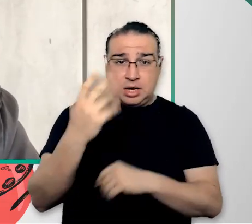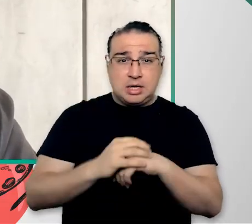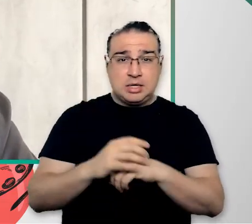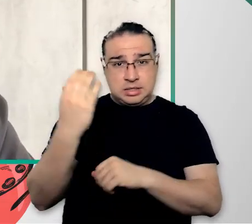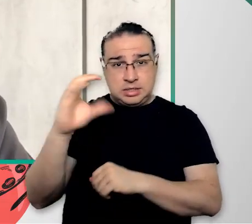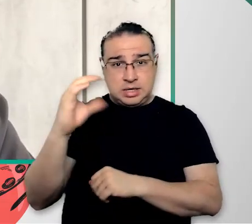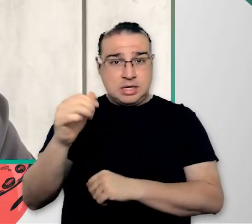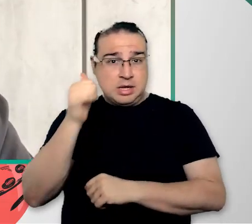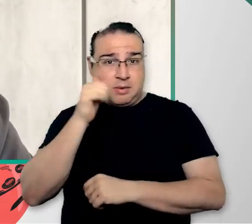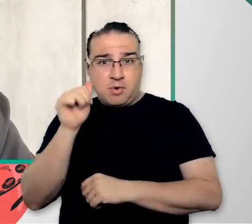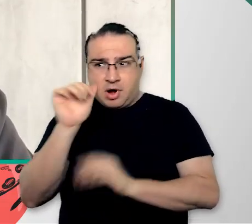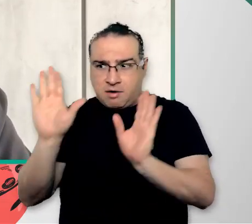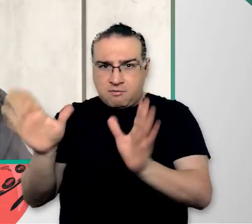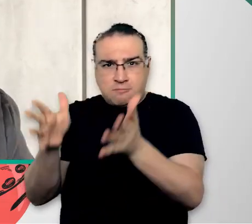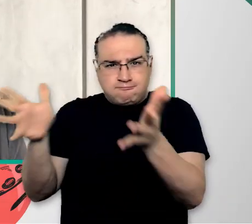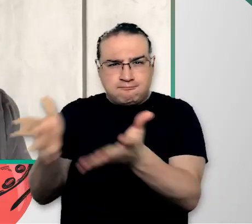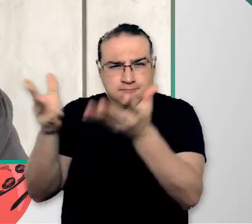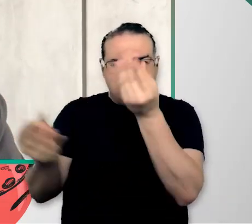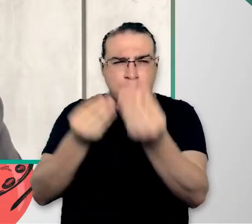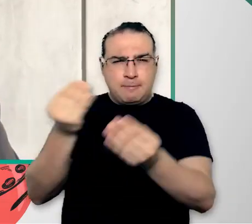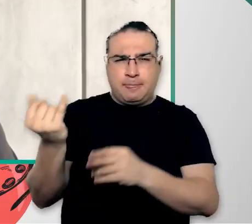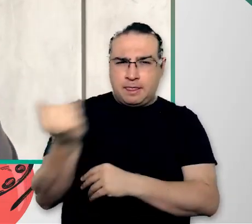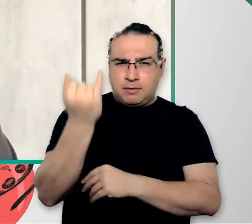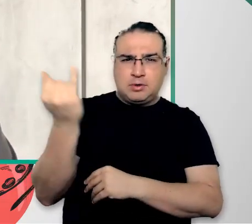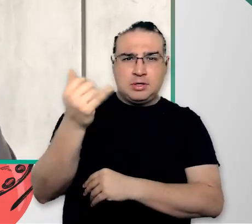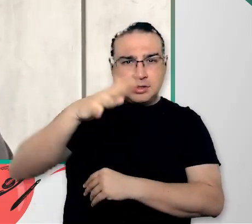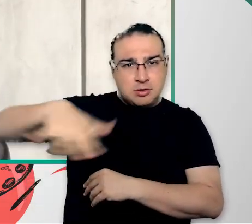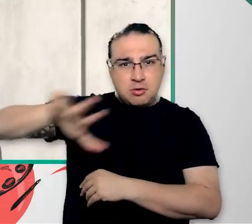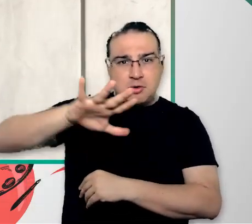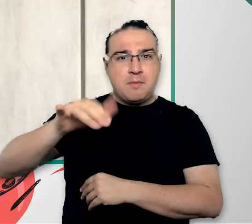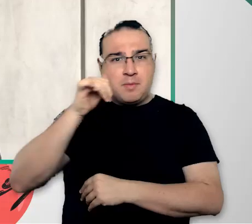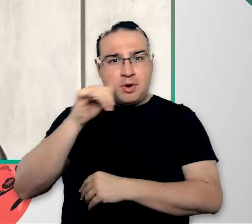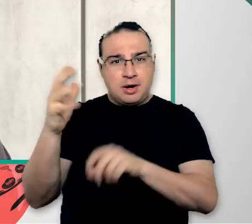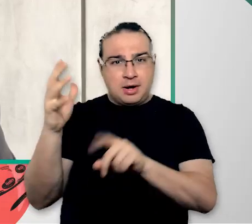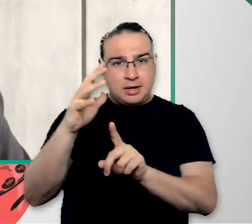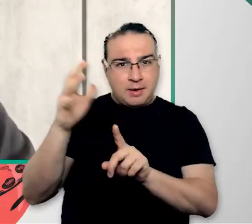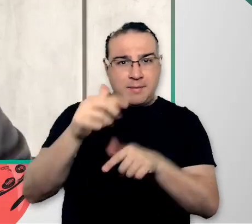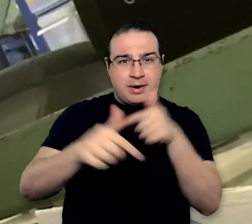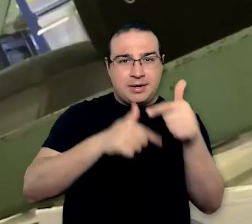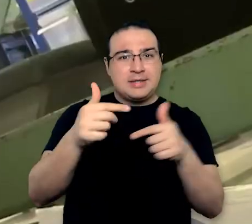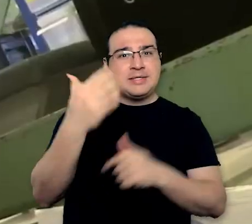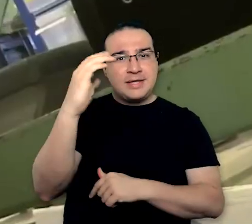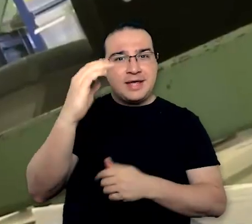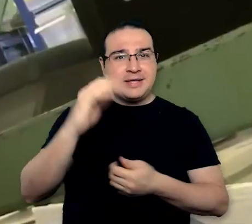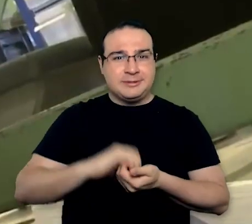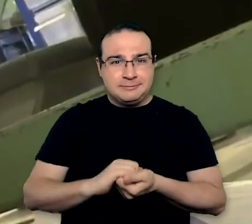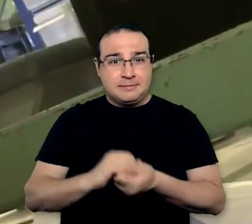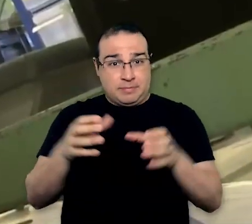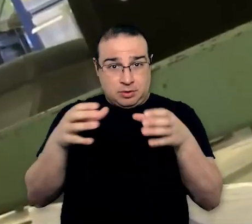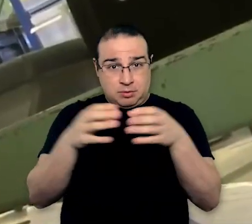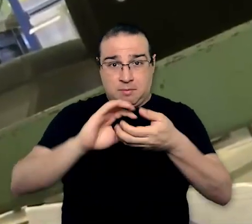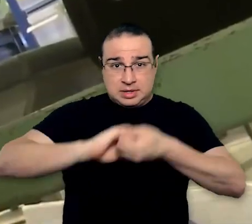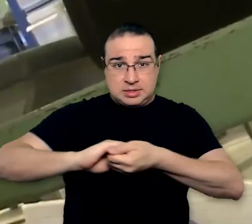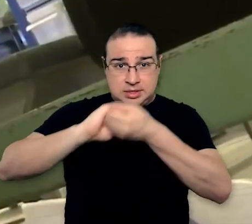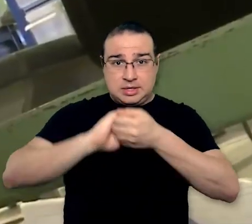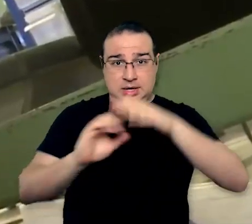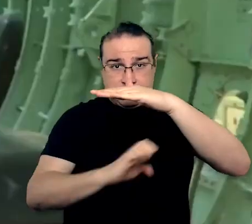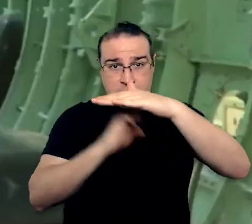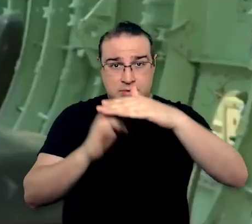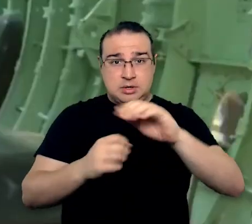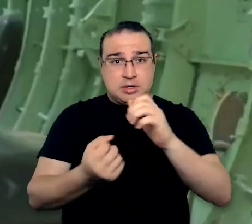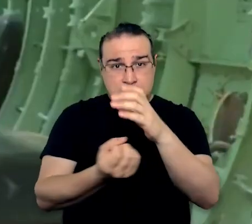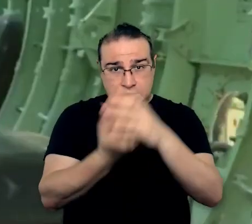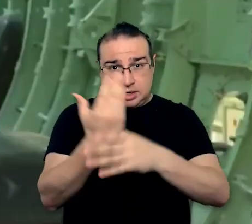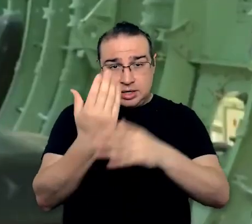projeto Ciência no Feminino, que levanta a importância da atuação das mulheres na ciência. A universidade conta com parcerias, como